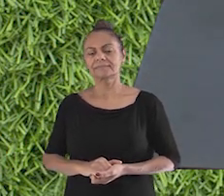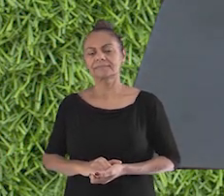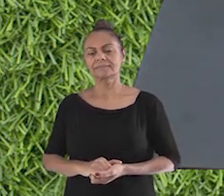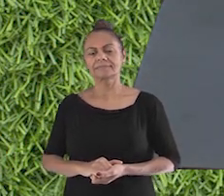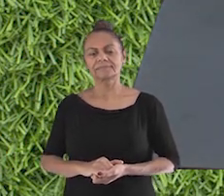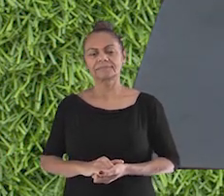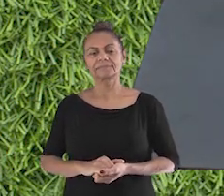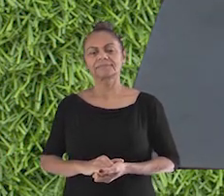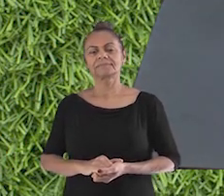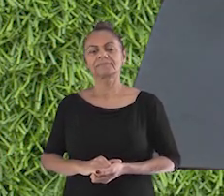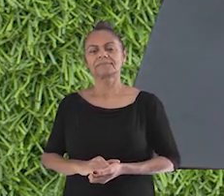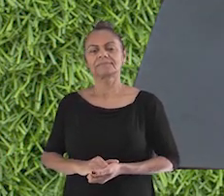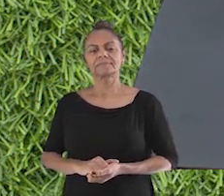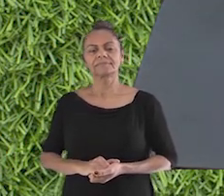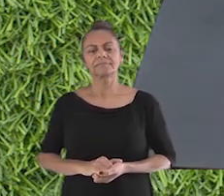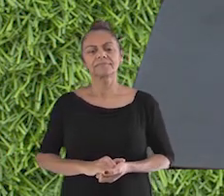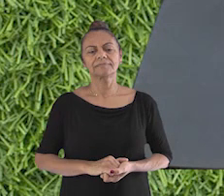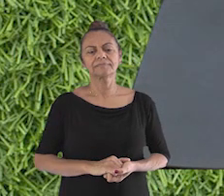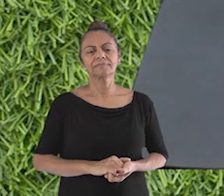Agora, só recortar.